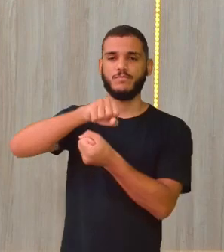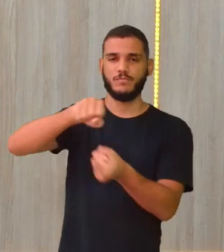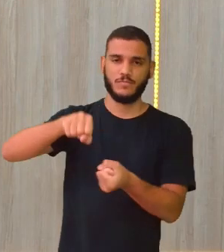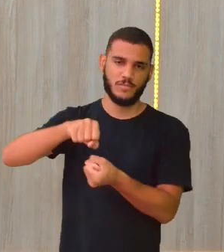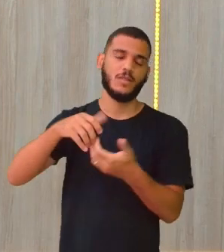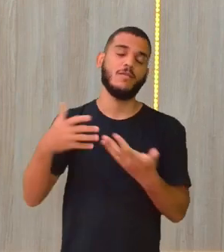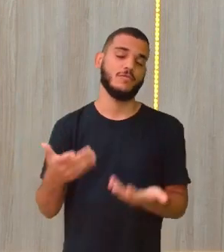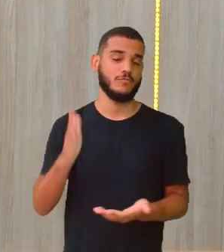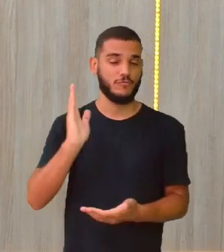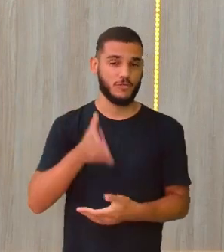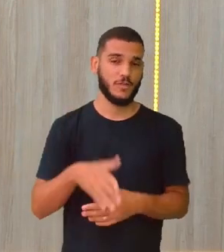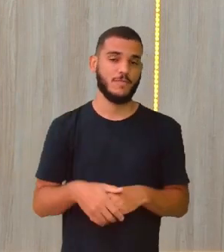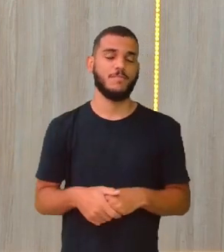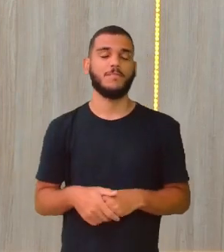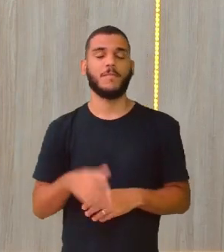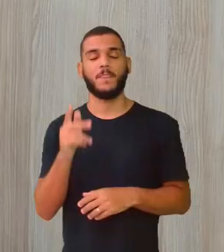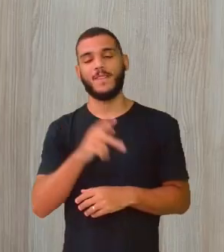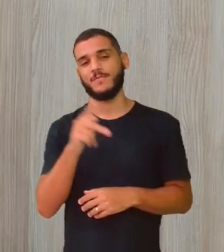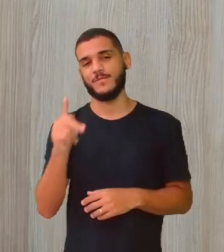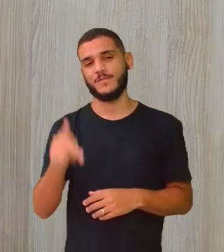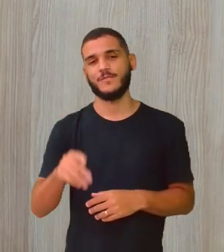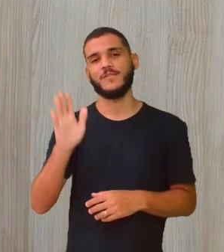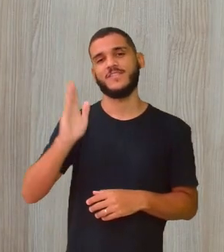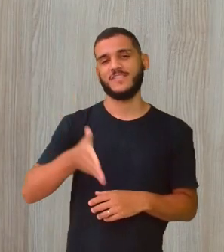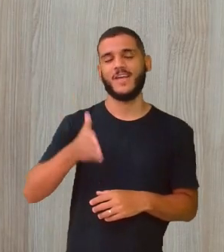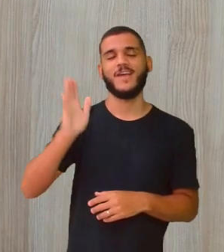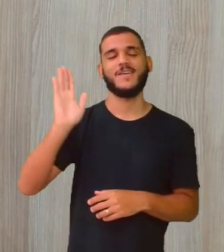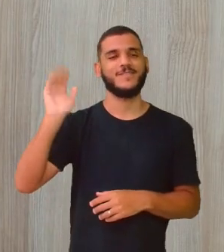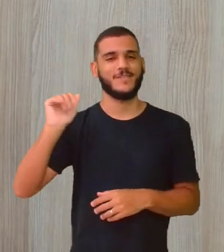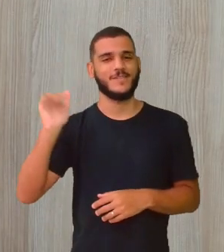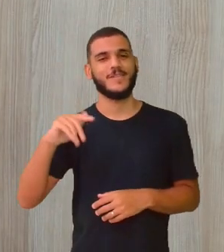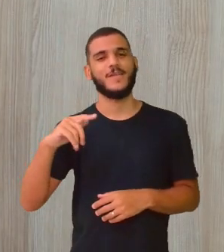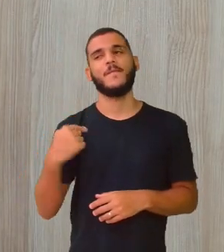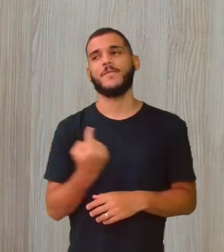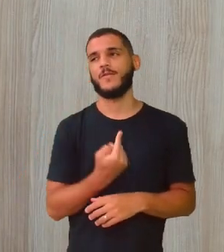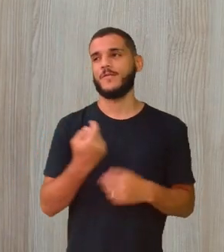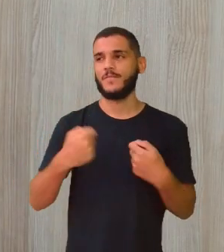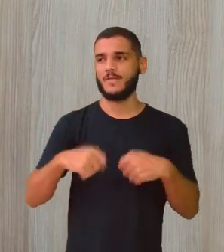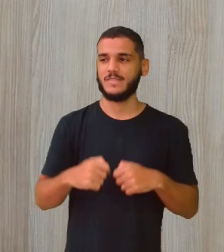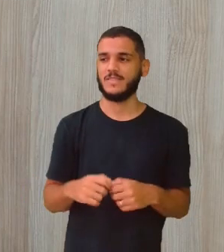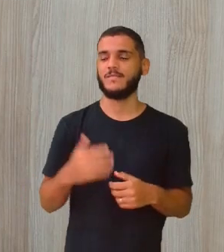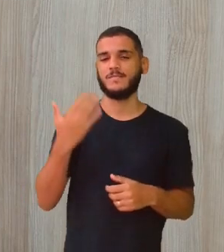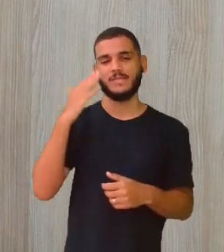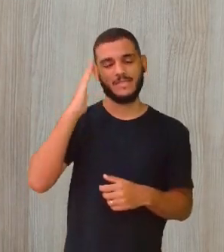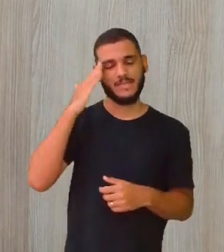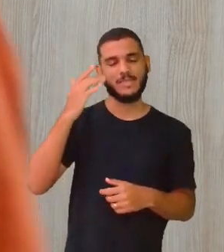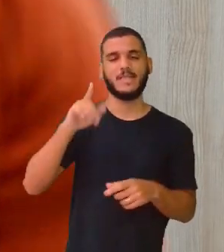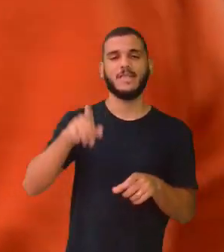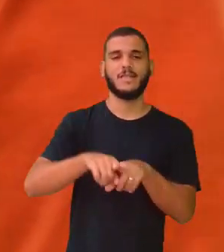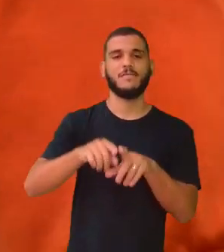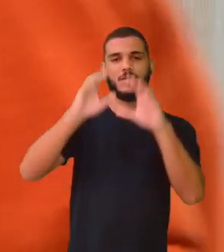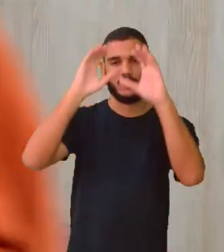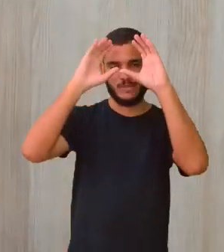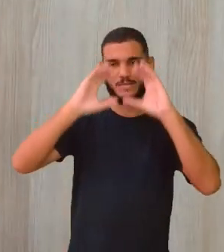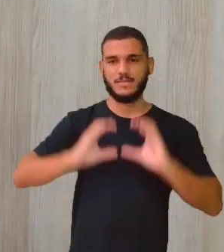despedindo. Pois é. Vamos se sensibilizar para se conscientizar e ser cidadãos